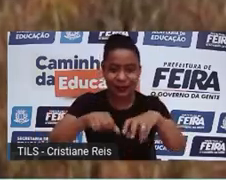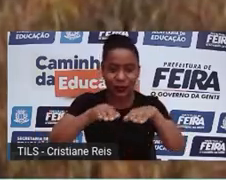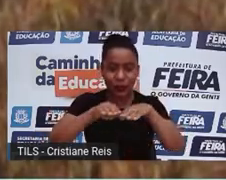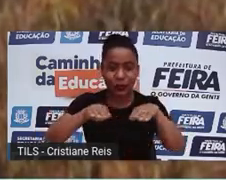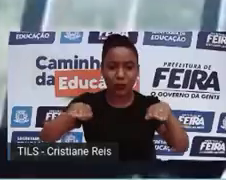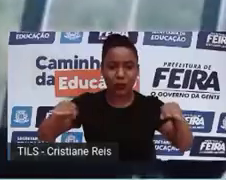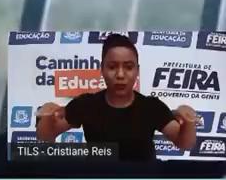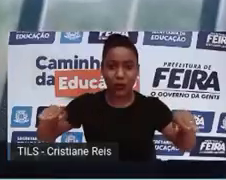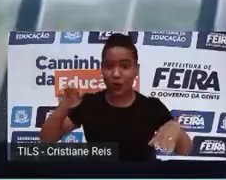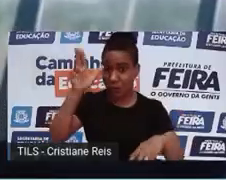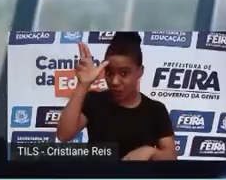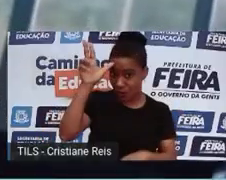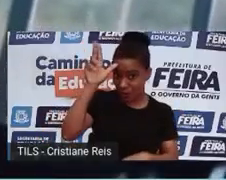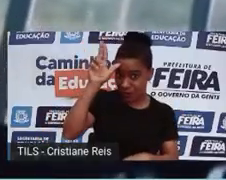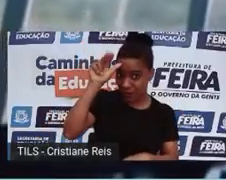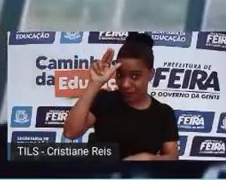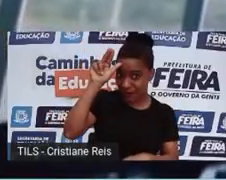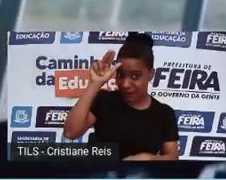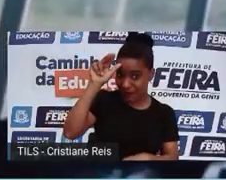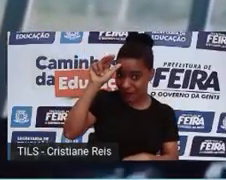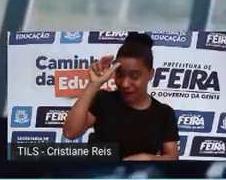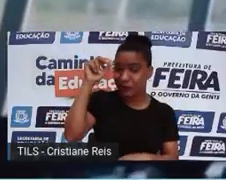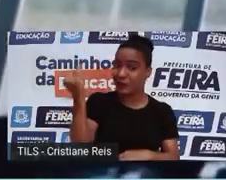faz diferença, imagine um mamute.